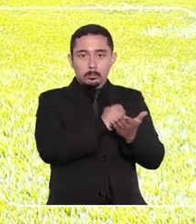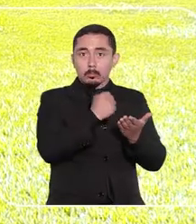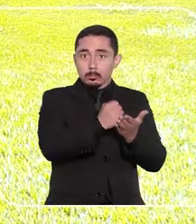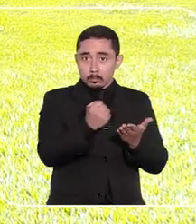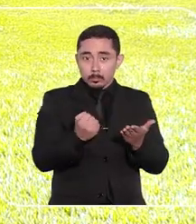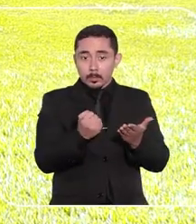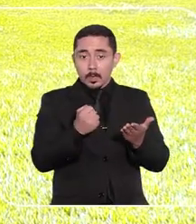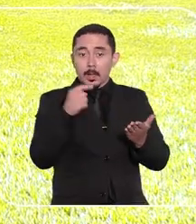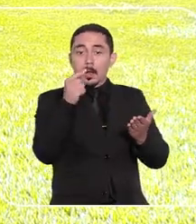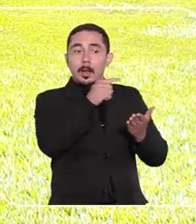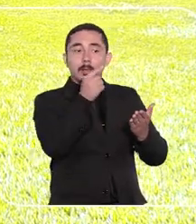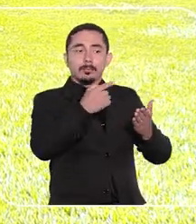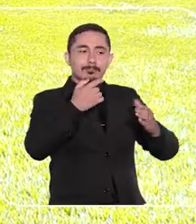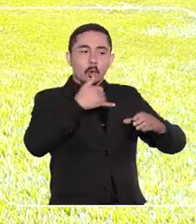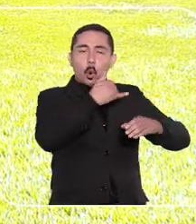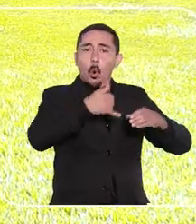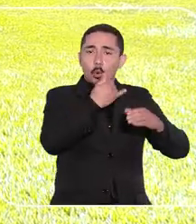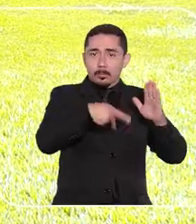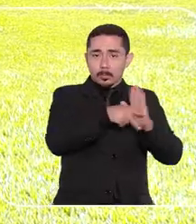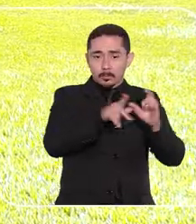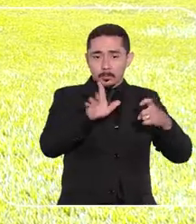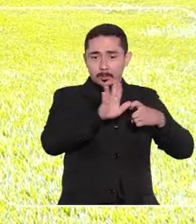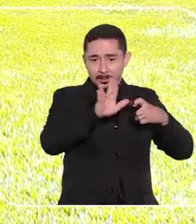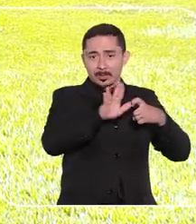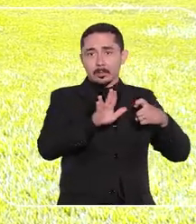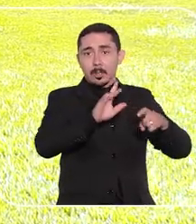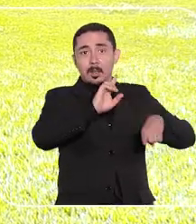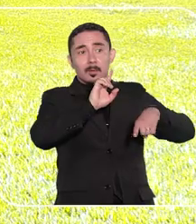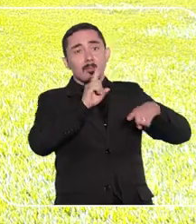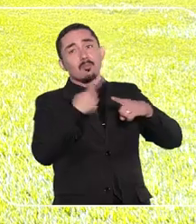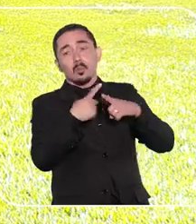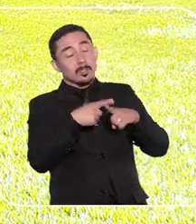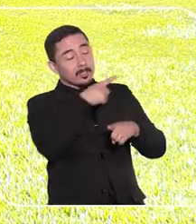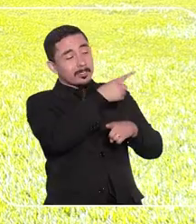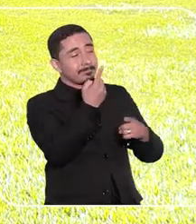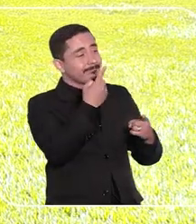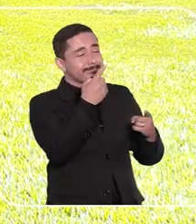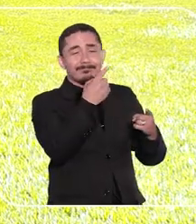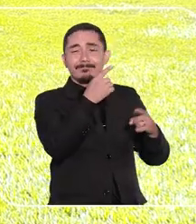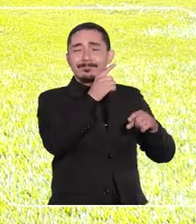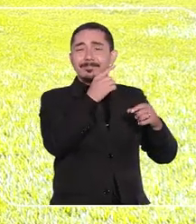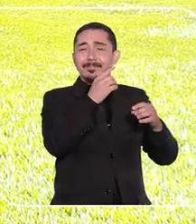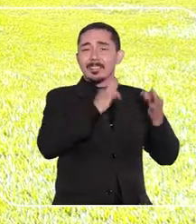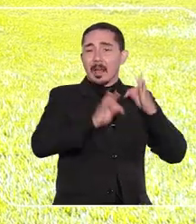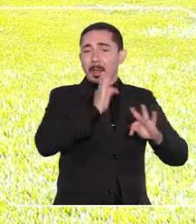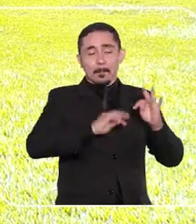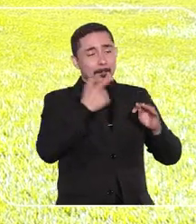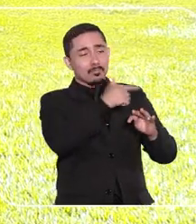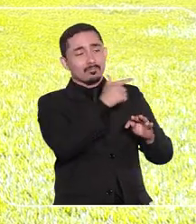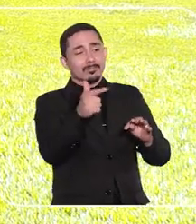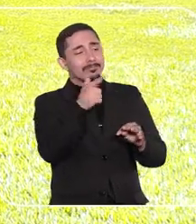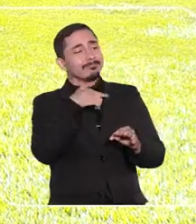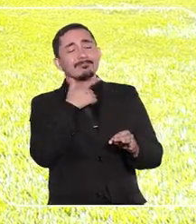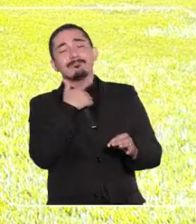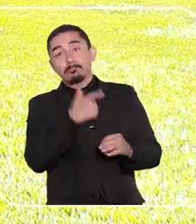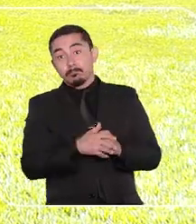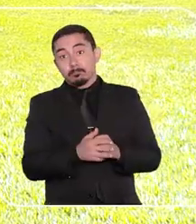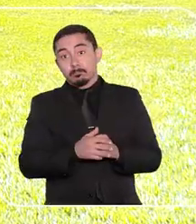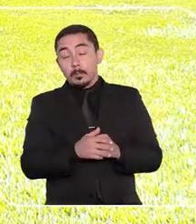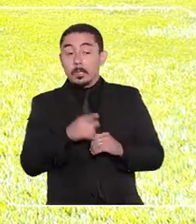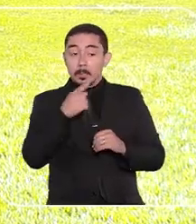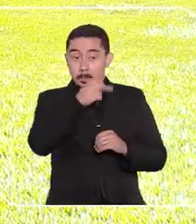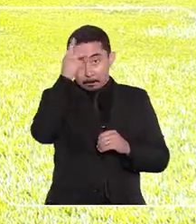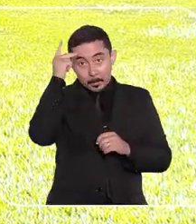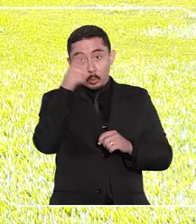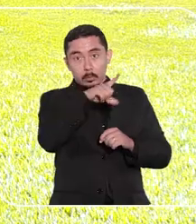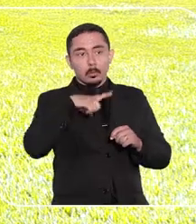tradicionais causarem diversos efeitos colaterais e serem pouco eficientes no tratamento. A defesa também destacou que